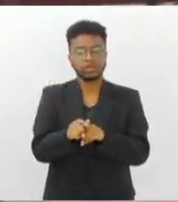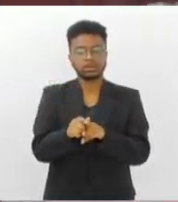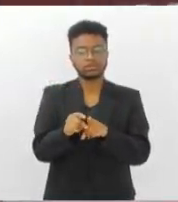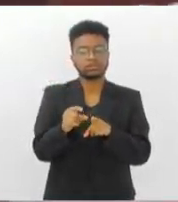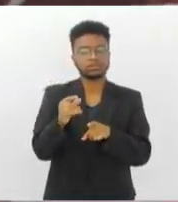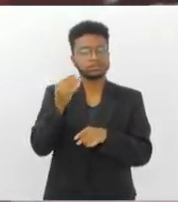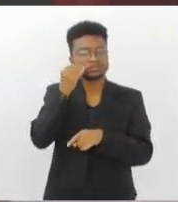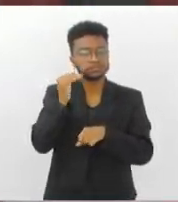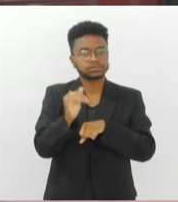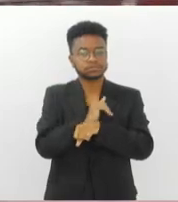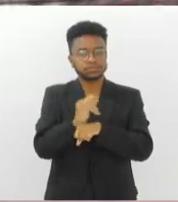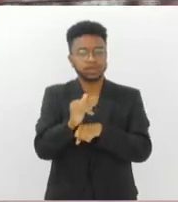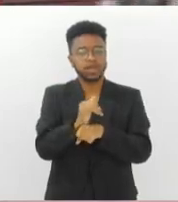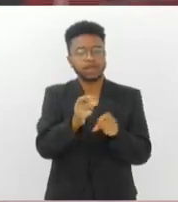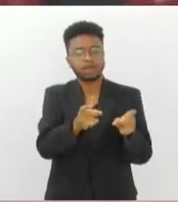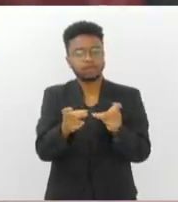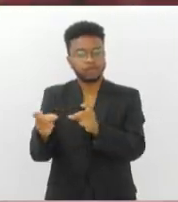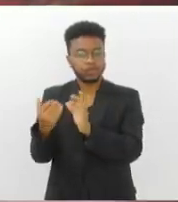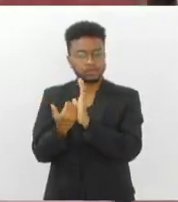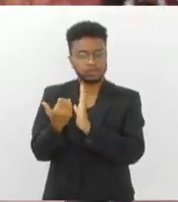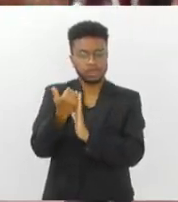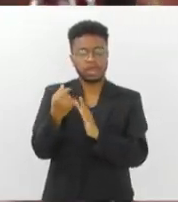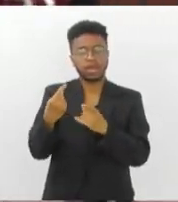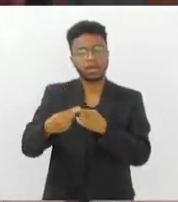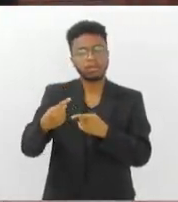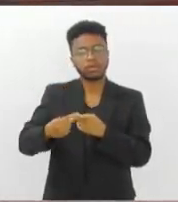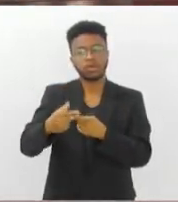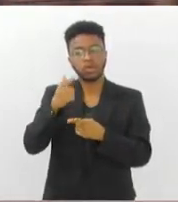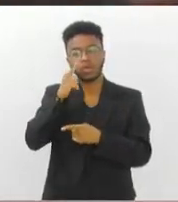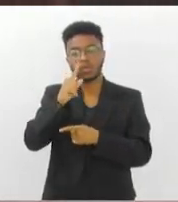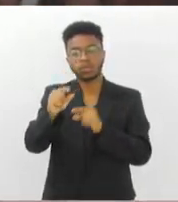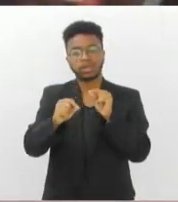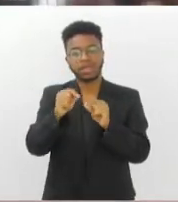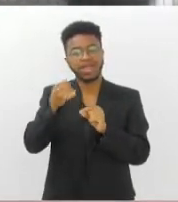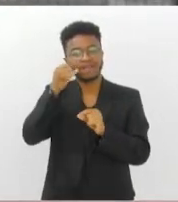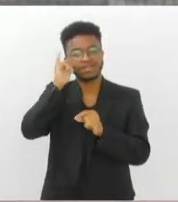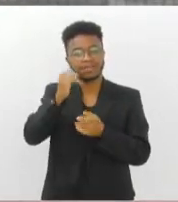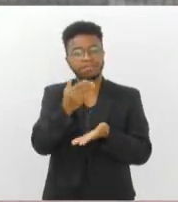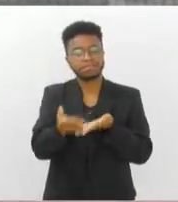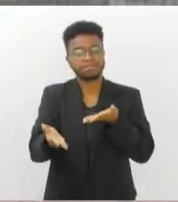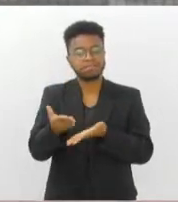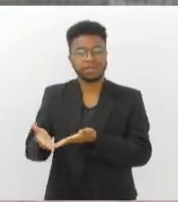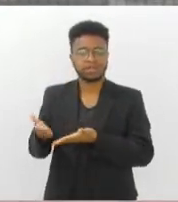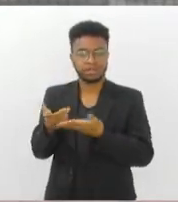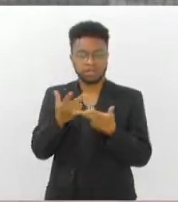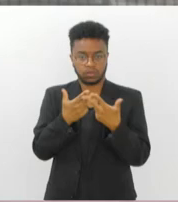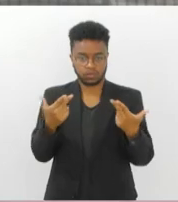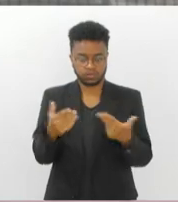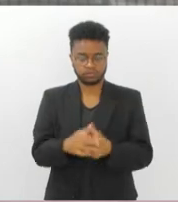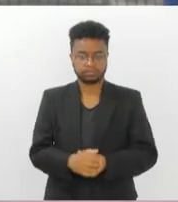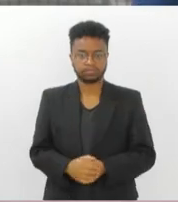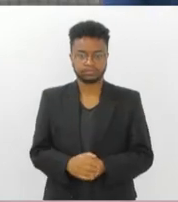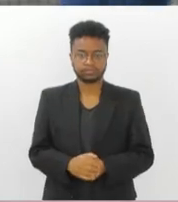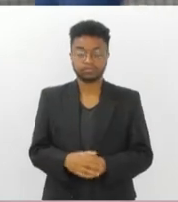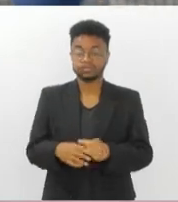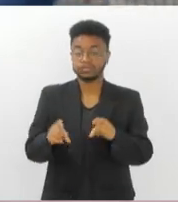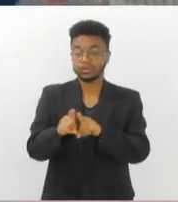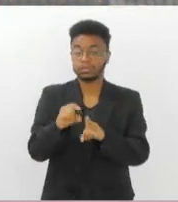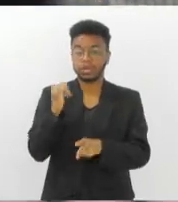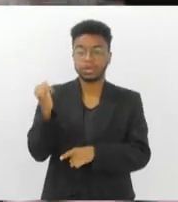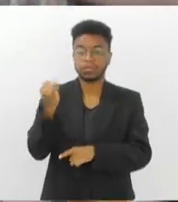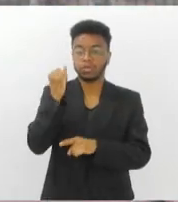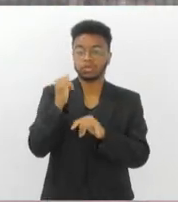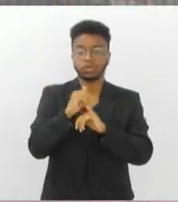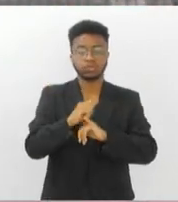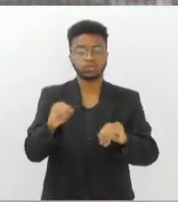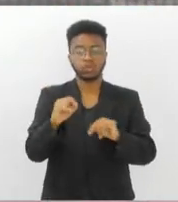exportações e você ter uma garantia que você não vai ter perdas nesse processo. O que é importante dizer, quando